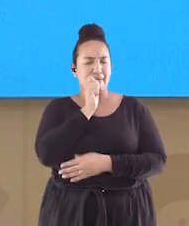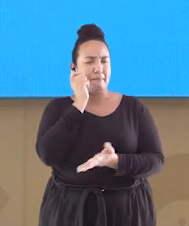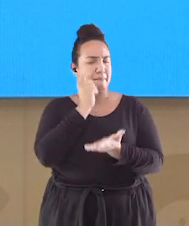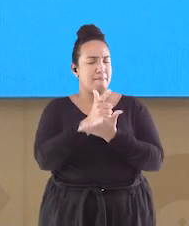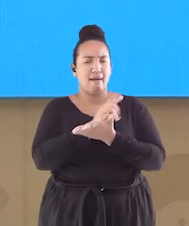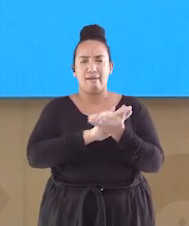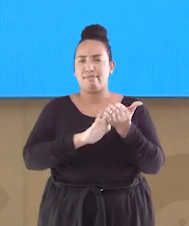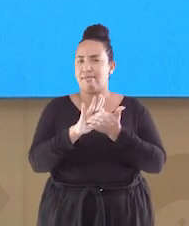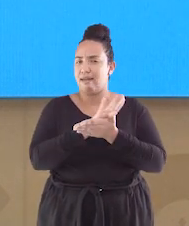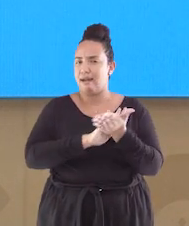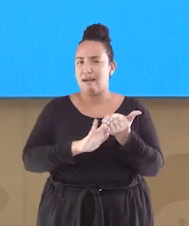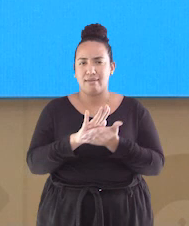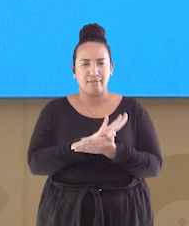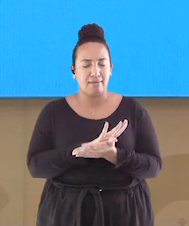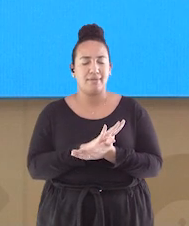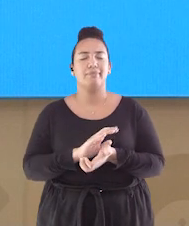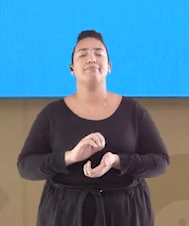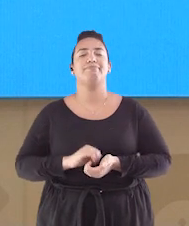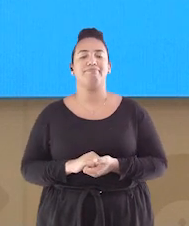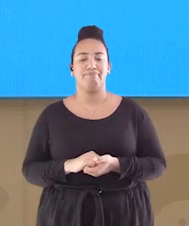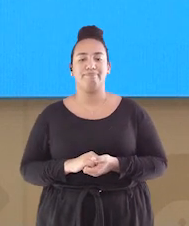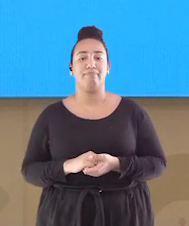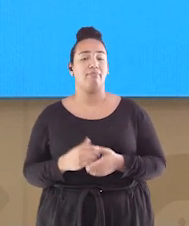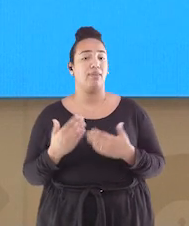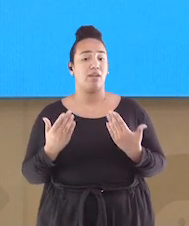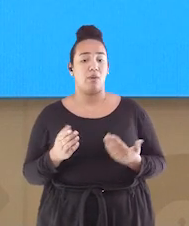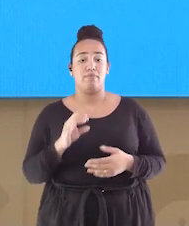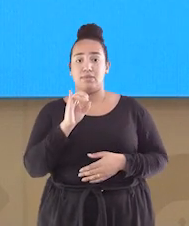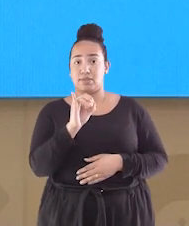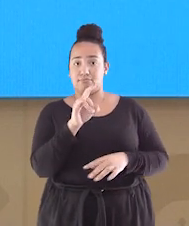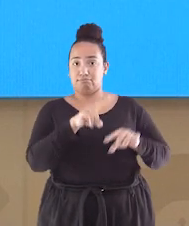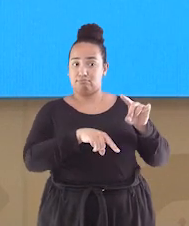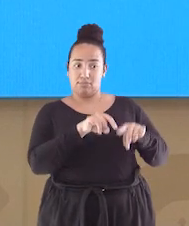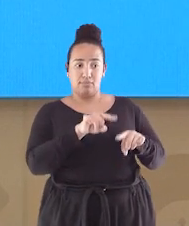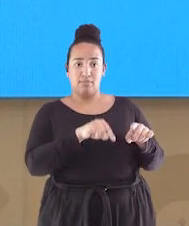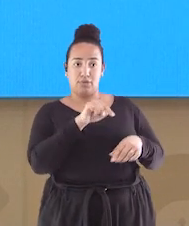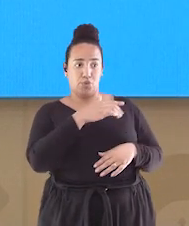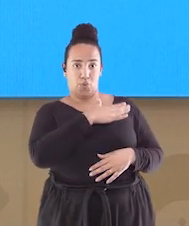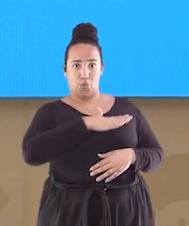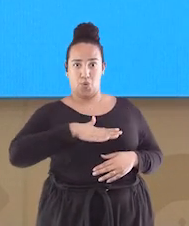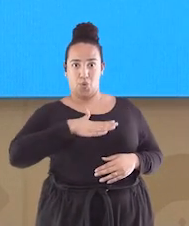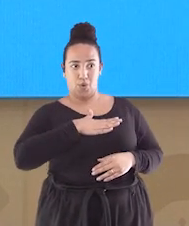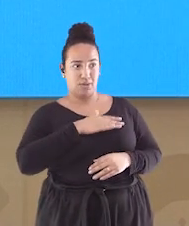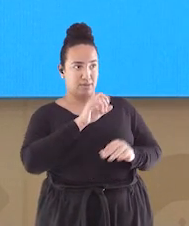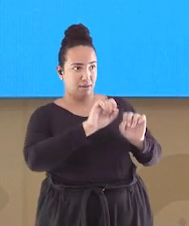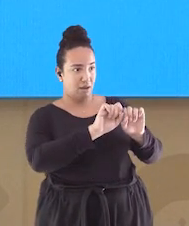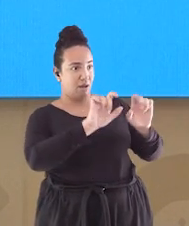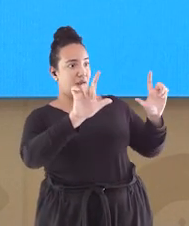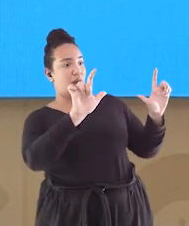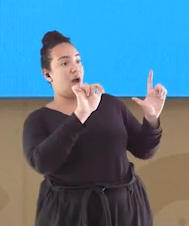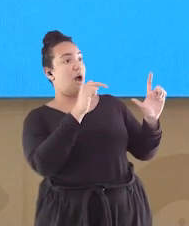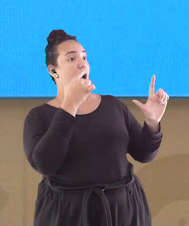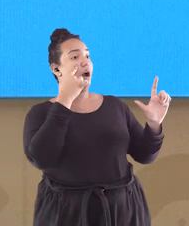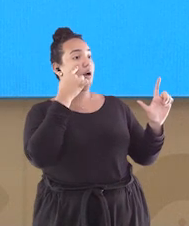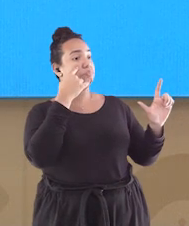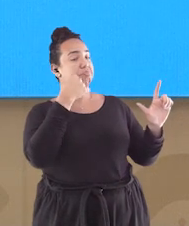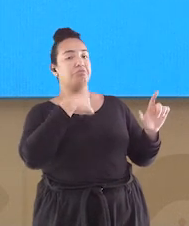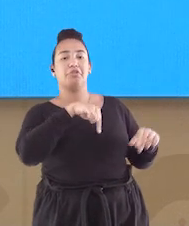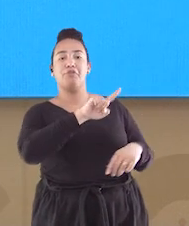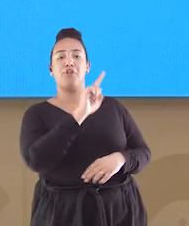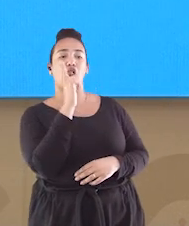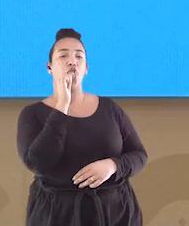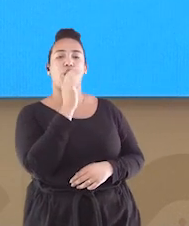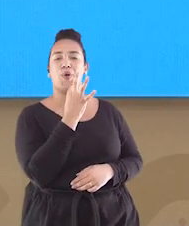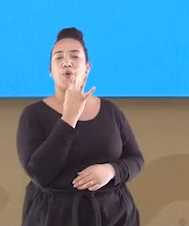custo nenhum. Quando gostamos de um produto pela vitrine, entramos na loja para saber mais sobre o